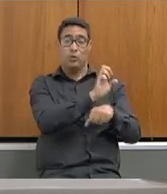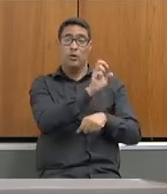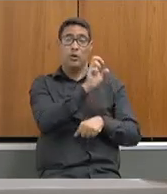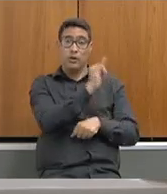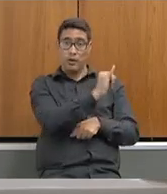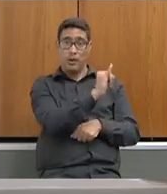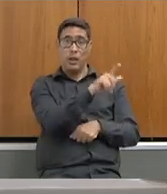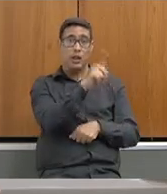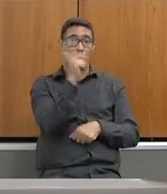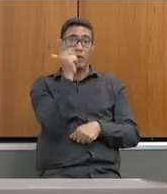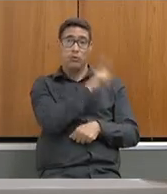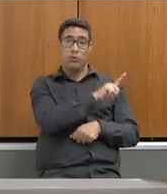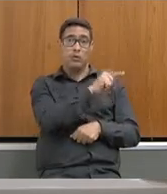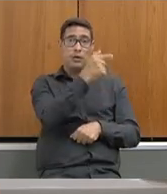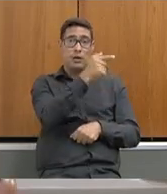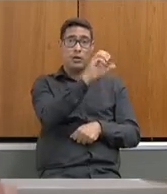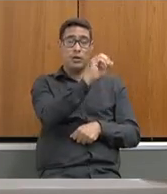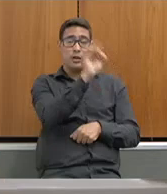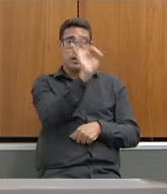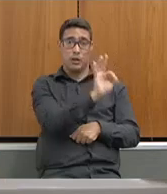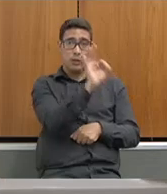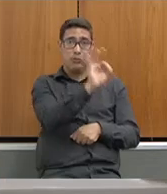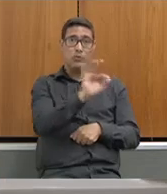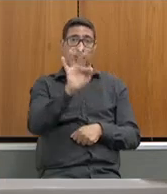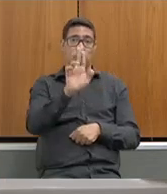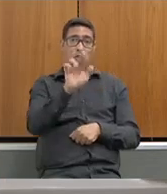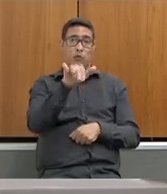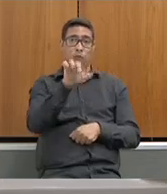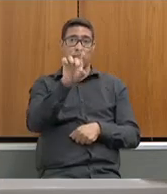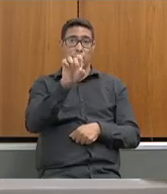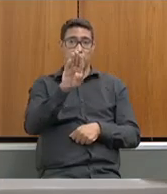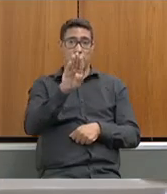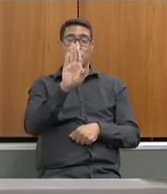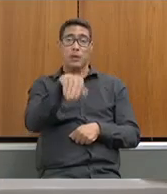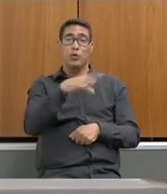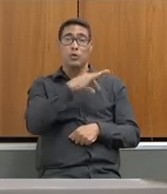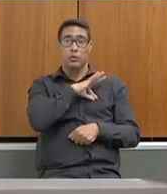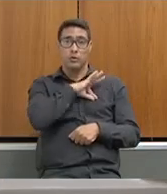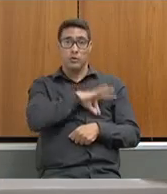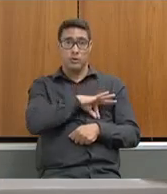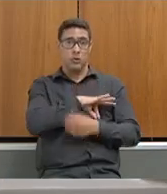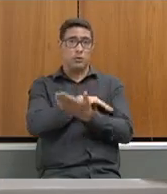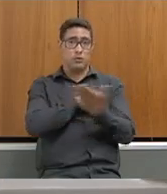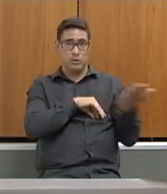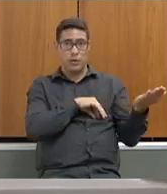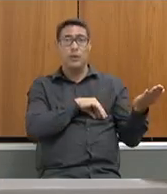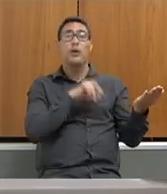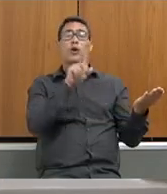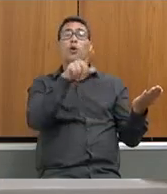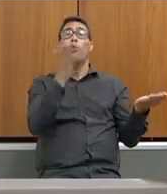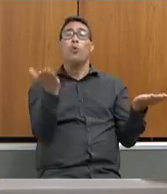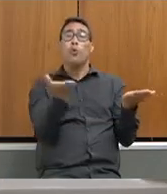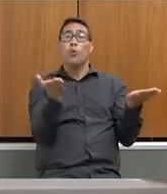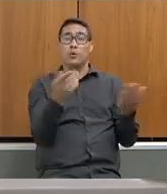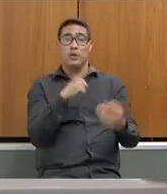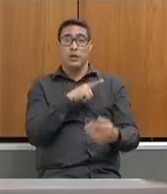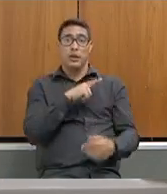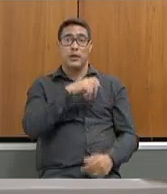do Fundeb com a folha salarial. Nós, hoje, estamos cumprindo com 84%.